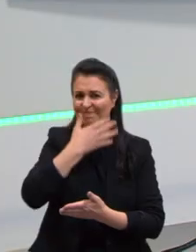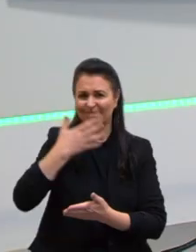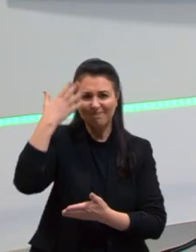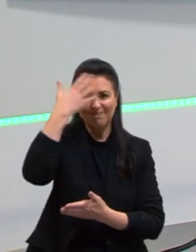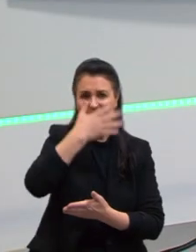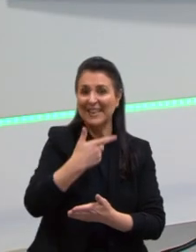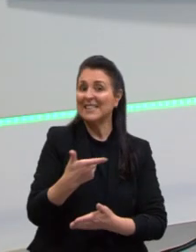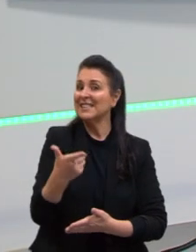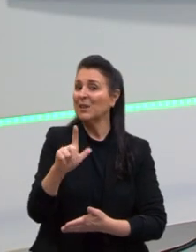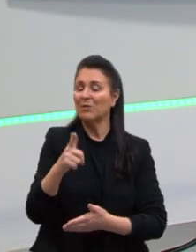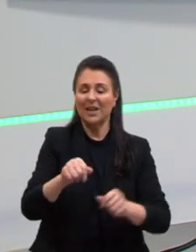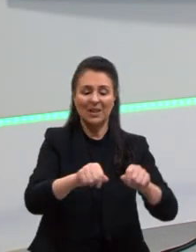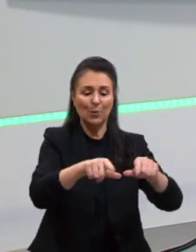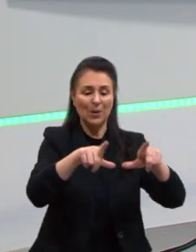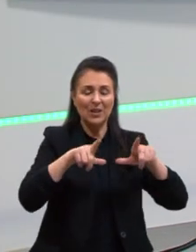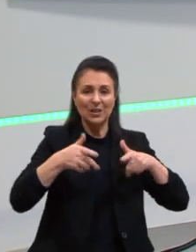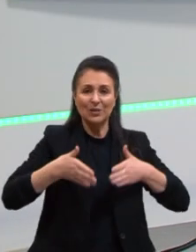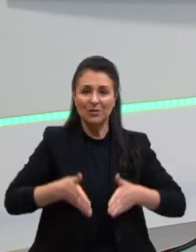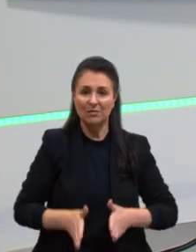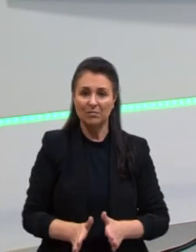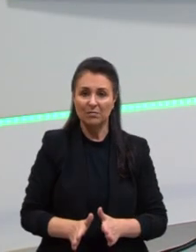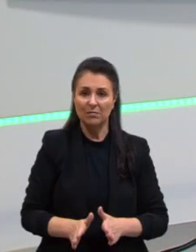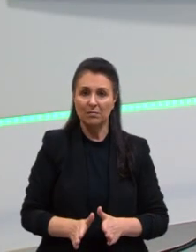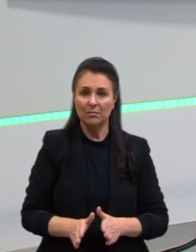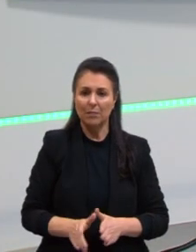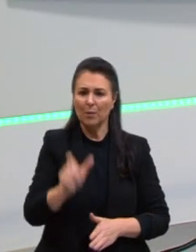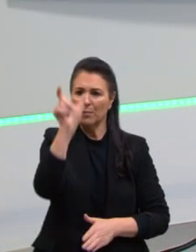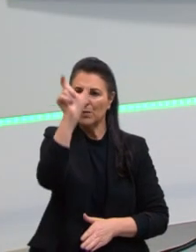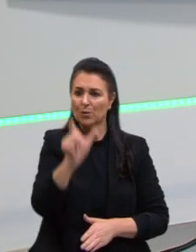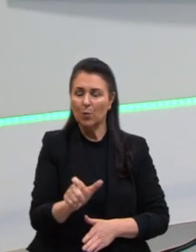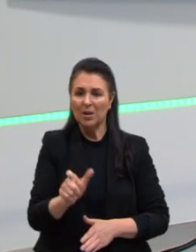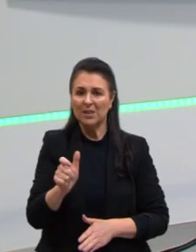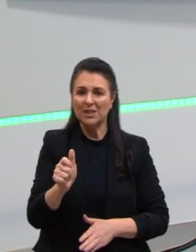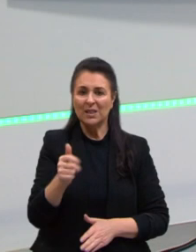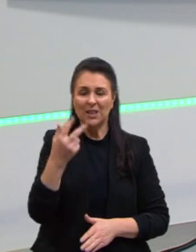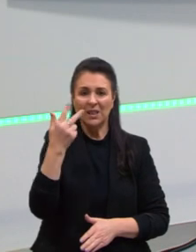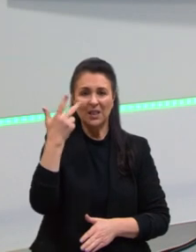invisibilizados? São aqueles que não são vistos.